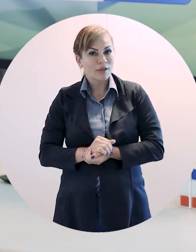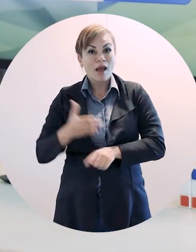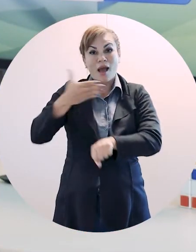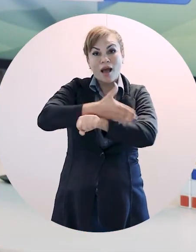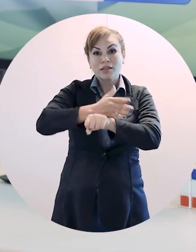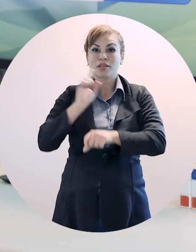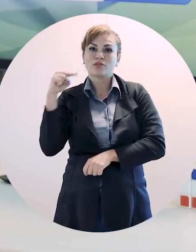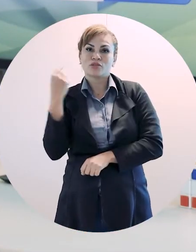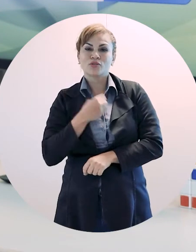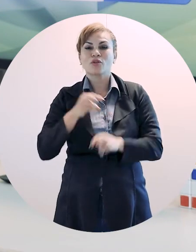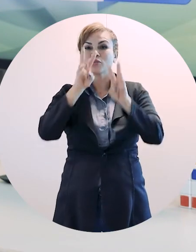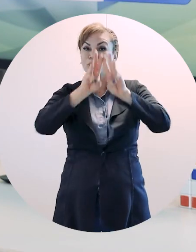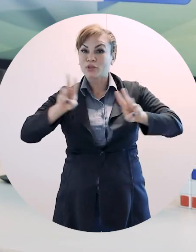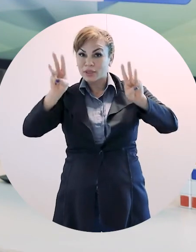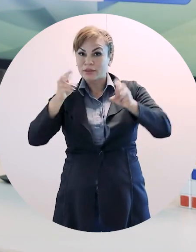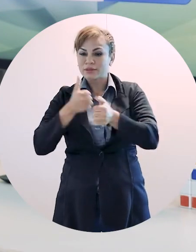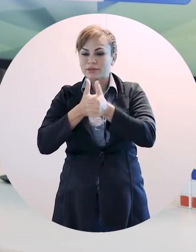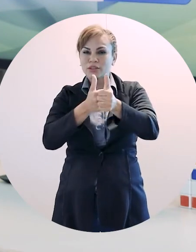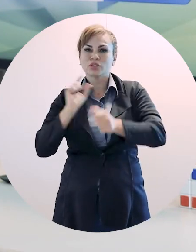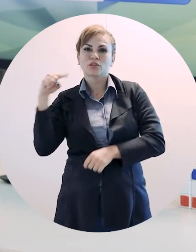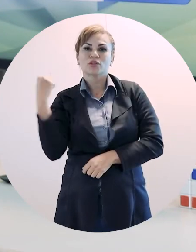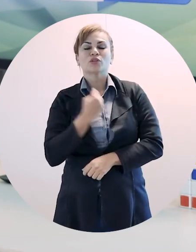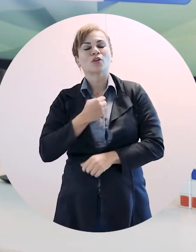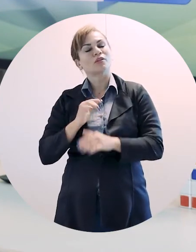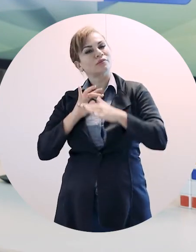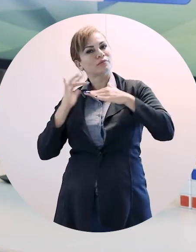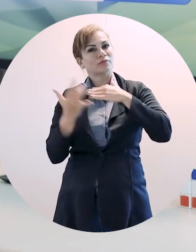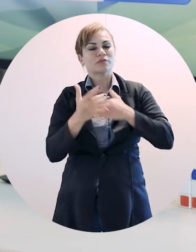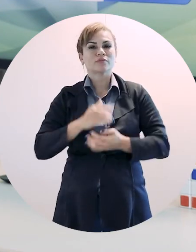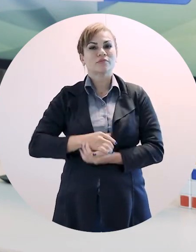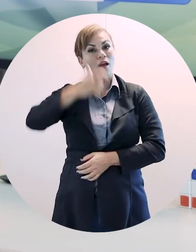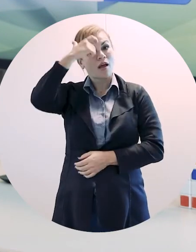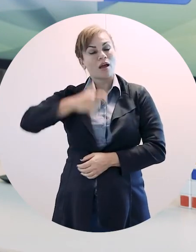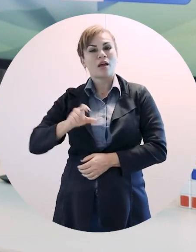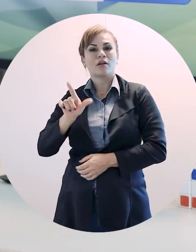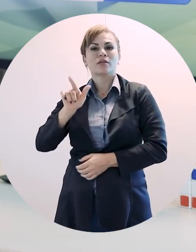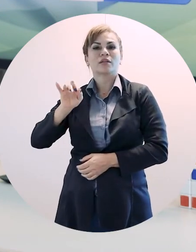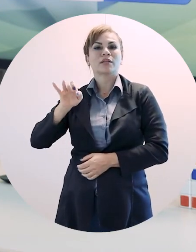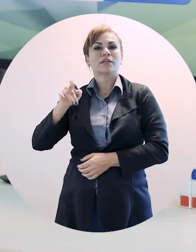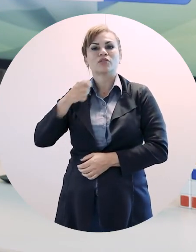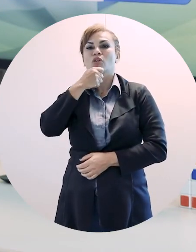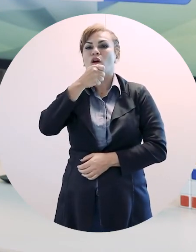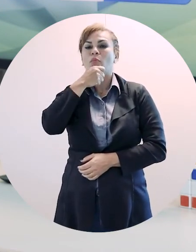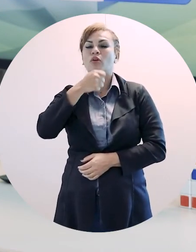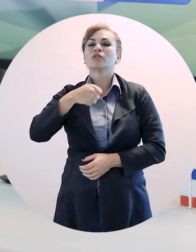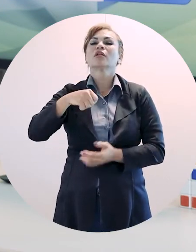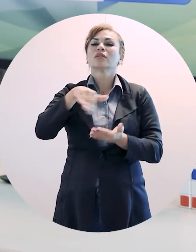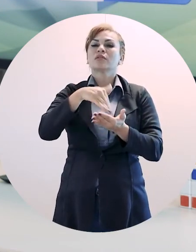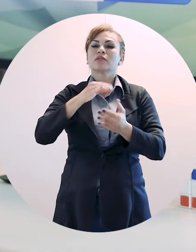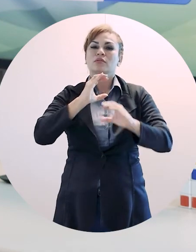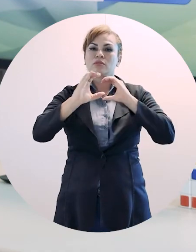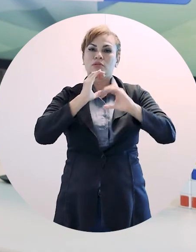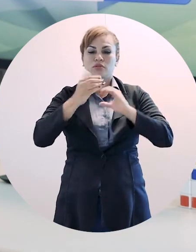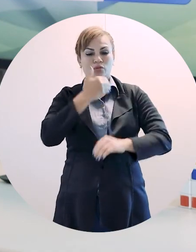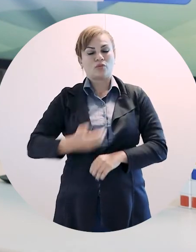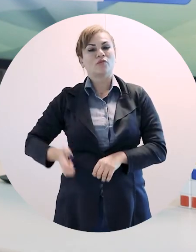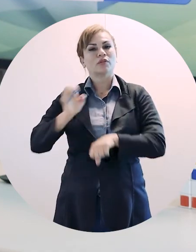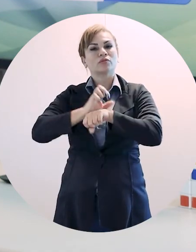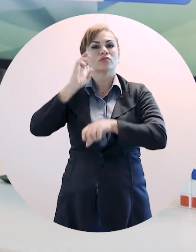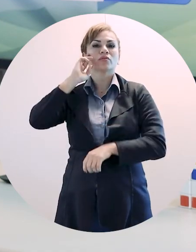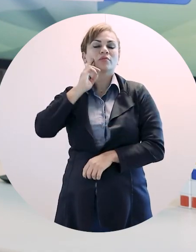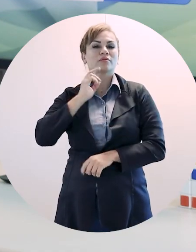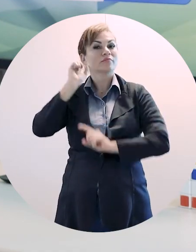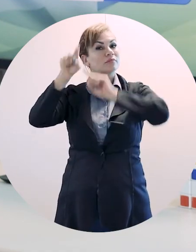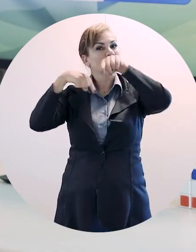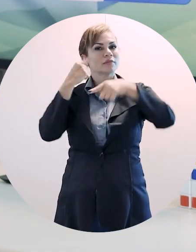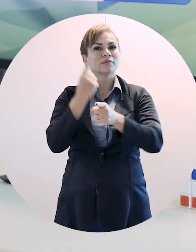e siga nossas redes sociais. Eu sou Lídia Cristina, correspondente da SECOM do governo de Rondônia. Até